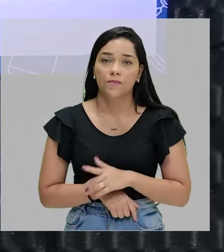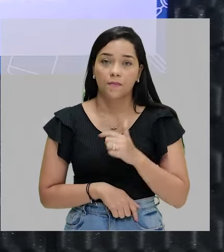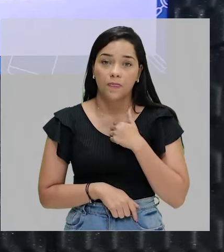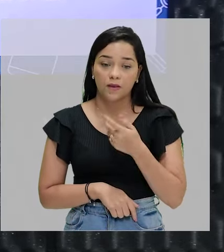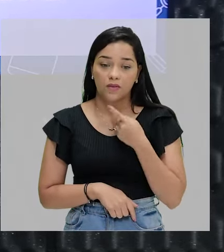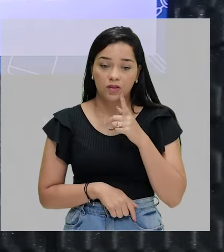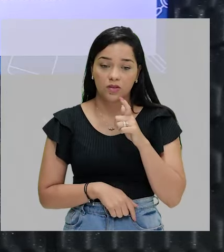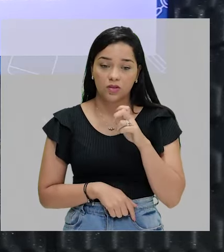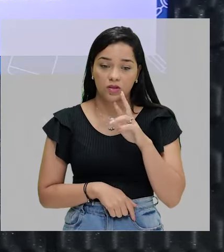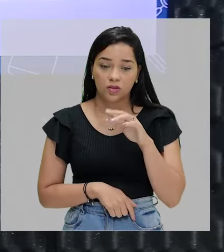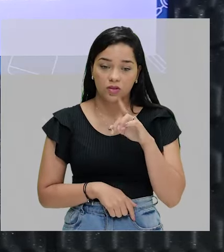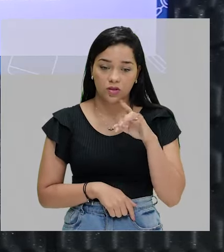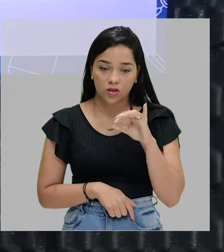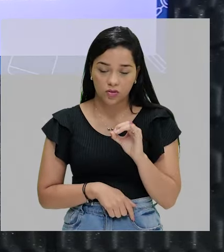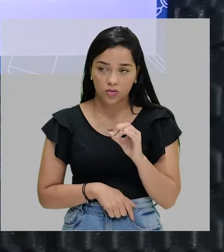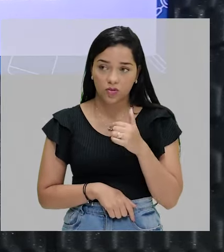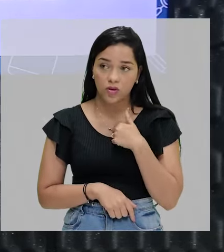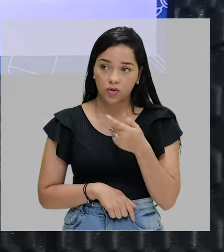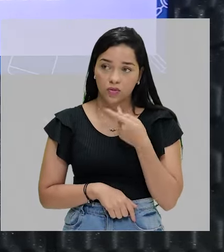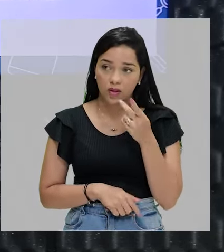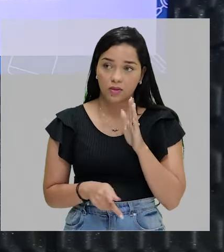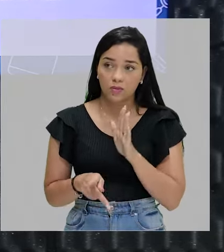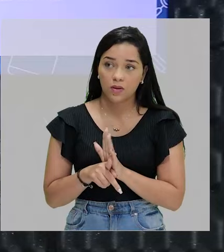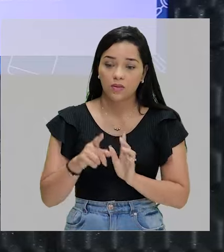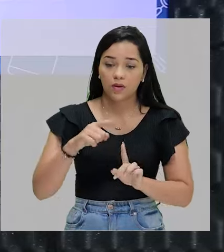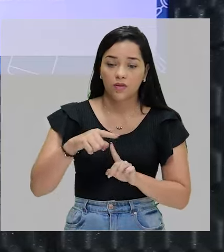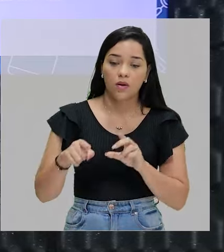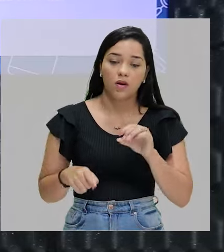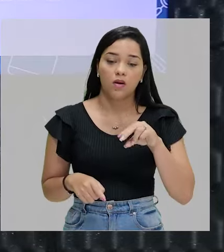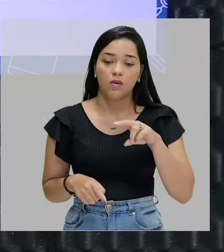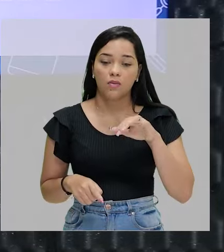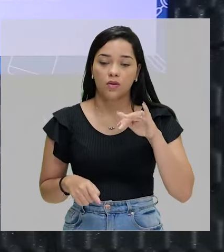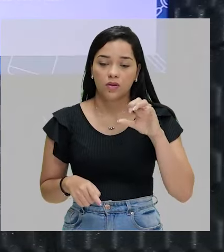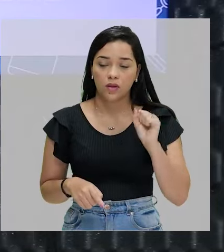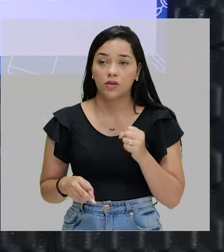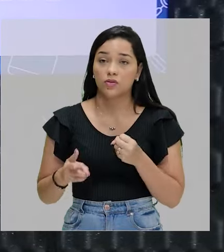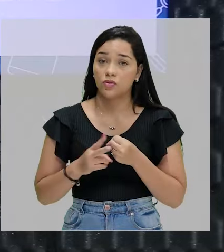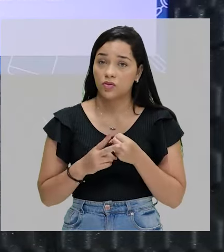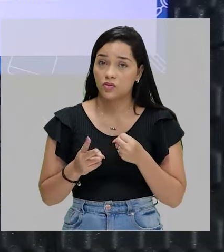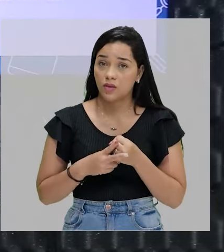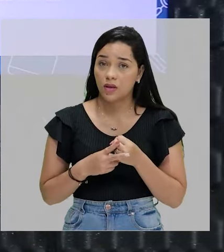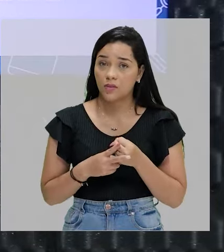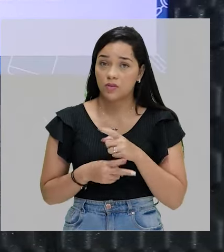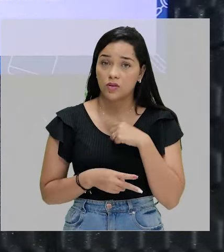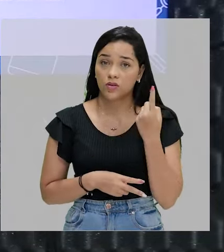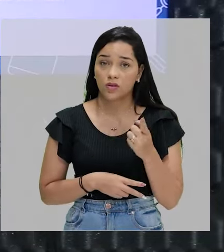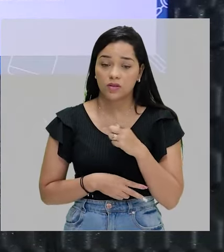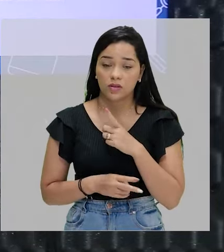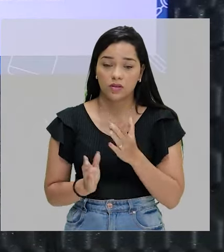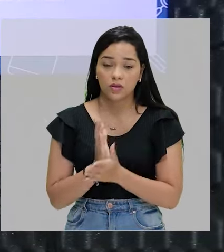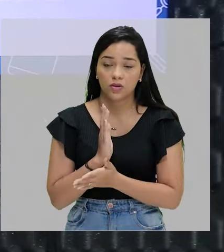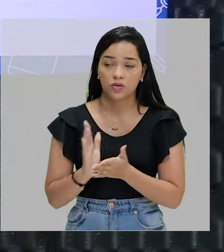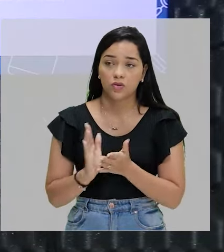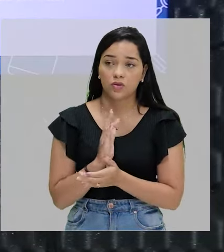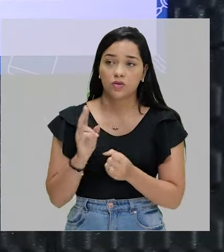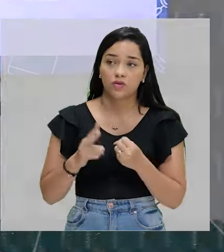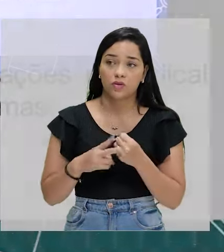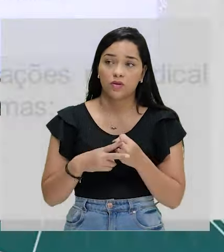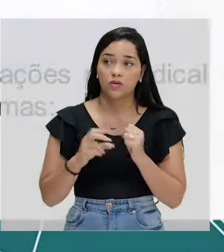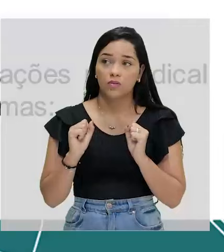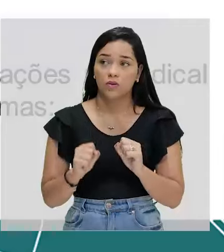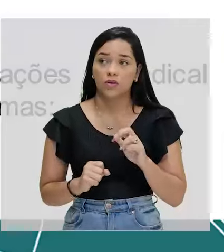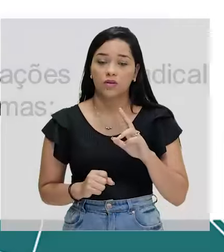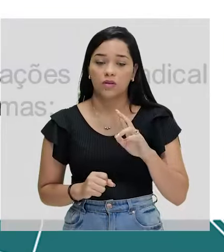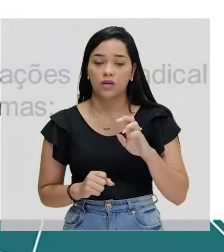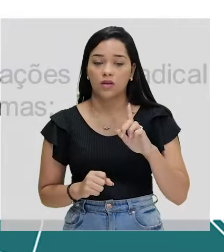eu falei de gerúndio, eu falei das formas nominais dos verbos, tá? Que a gente vai falar agora de alguns verbos. Eles podem ser